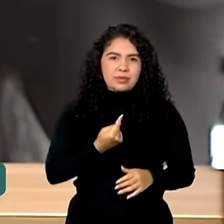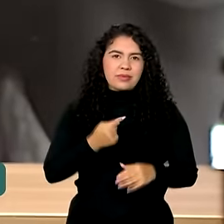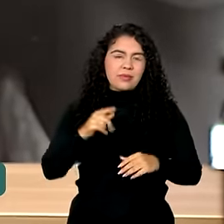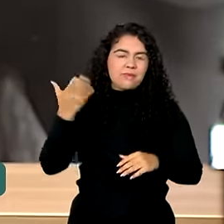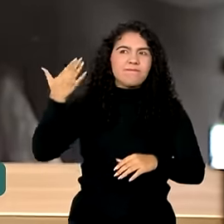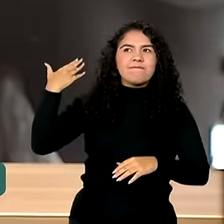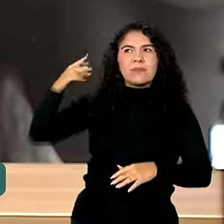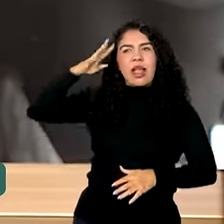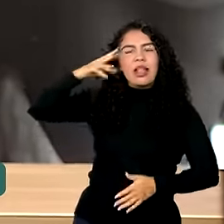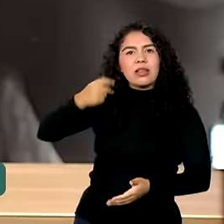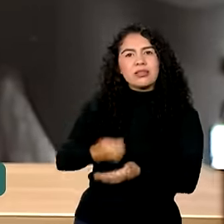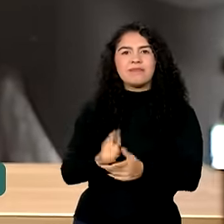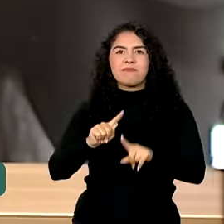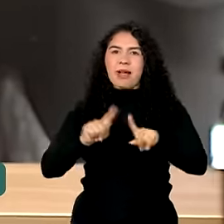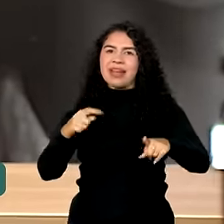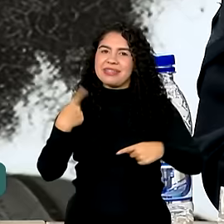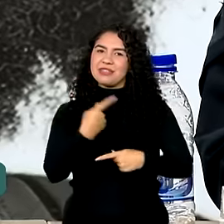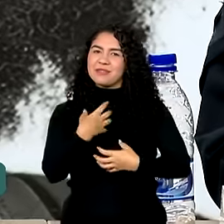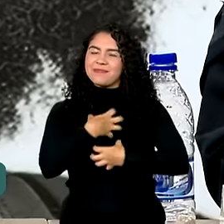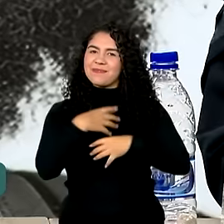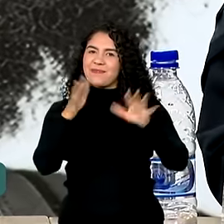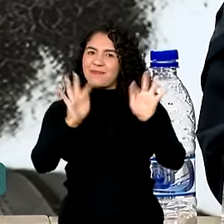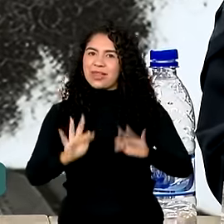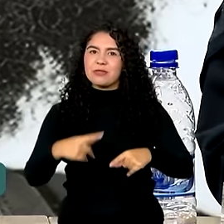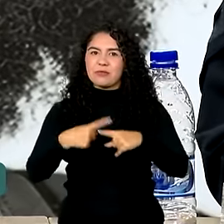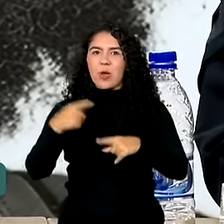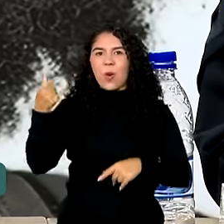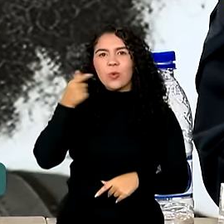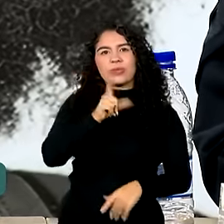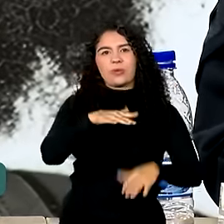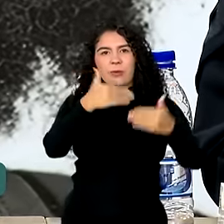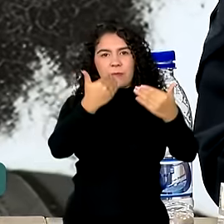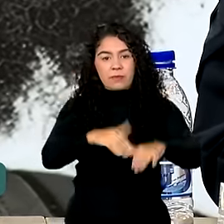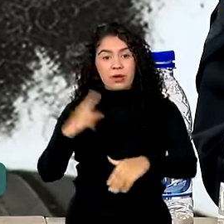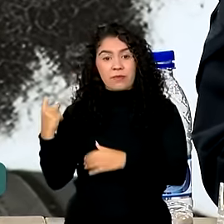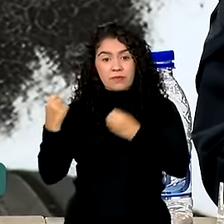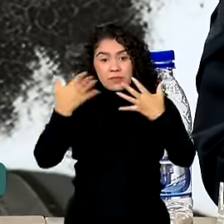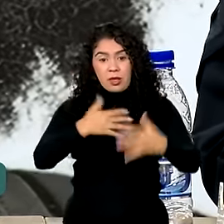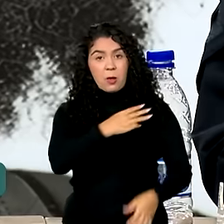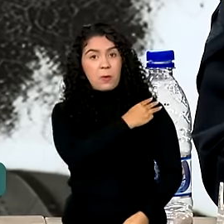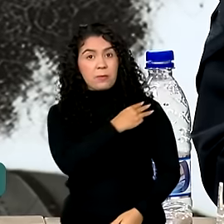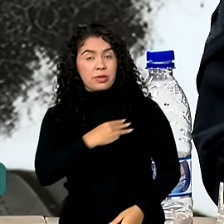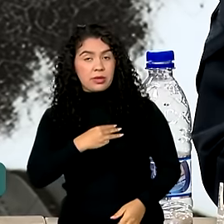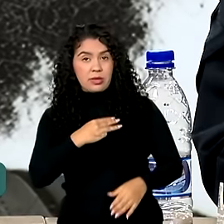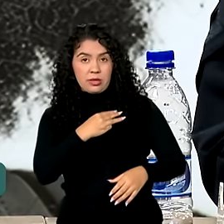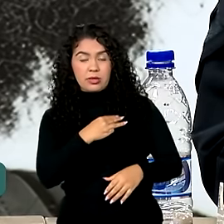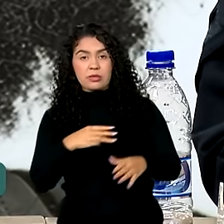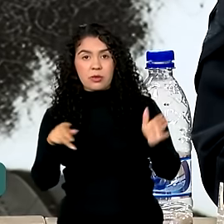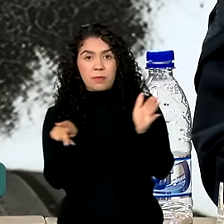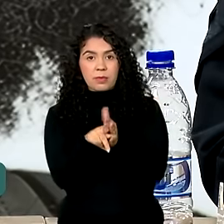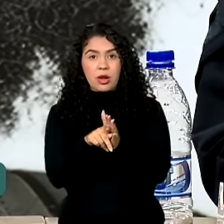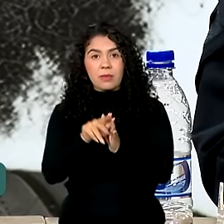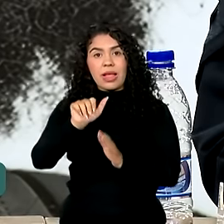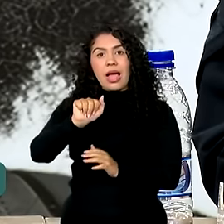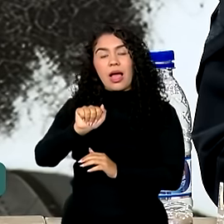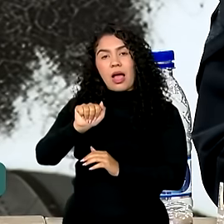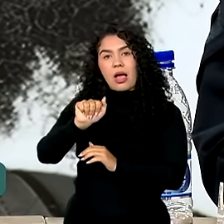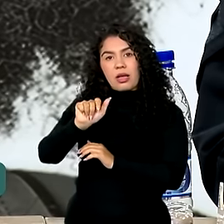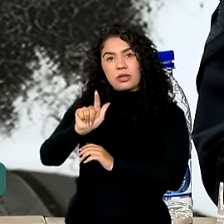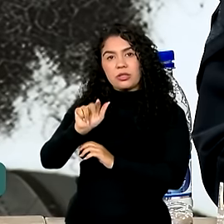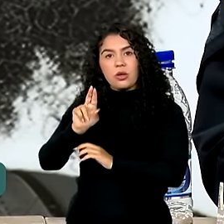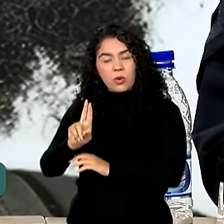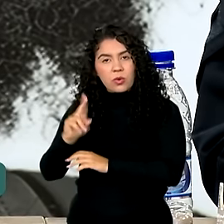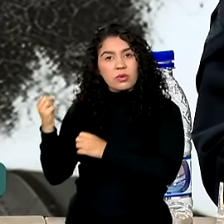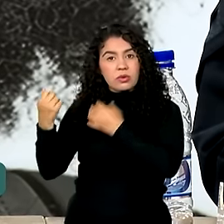A gente está muito feliz que a conseguiu realizar a prova. O ministro da Advocacia Geral da União elogiou todo o processo de